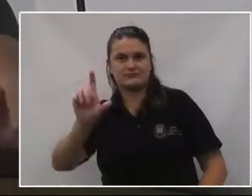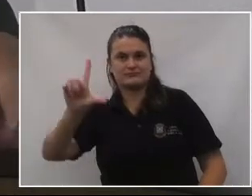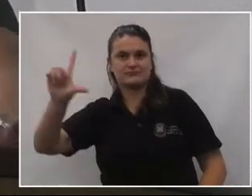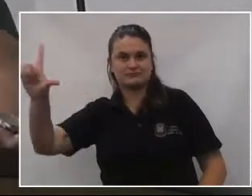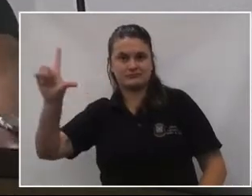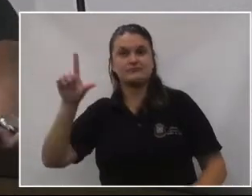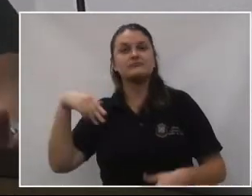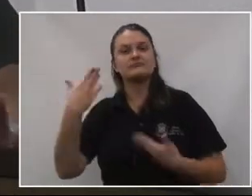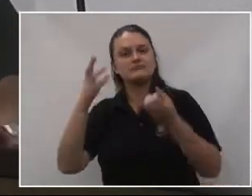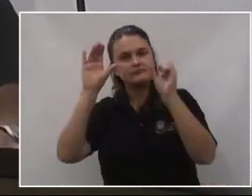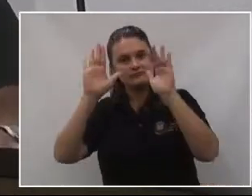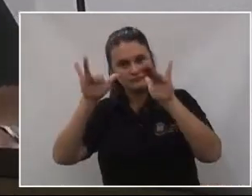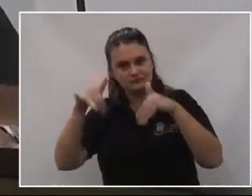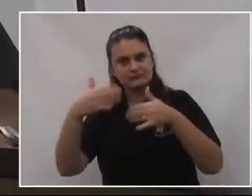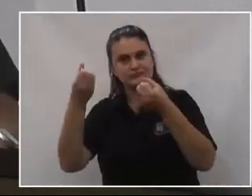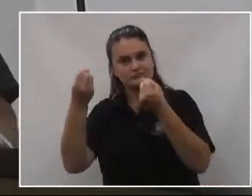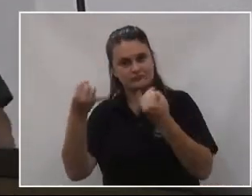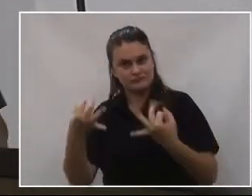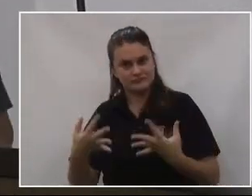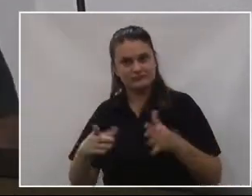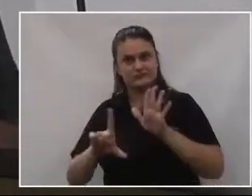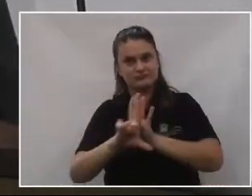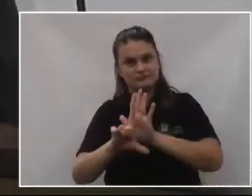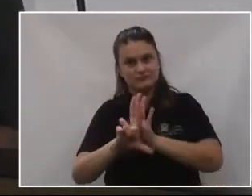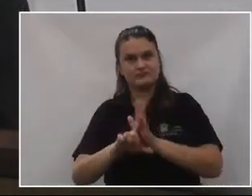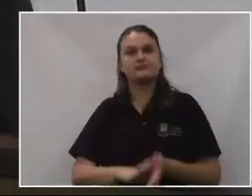Daí, no final, gente explica sobre essa lei.